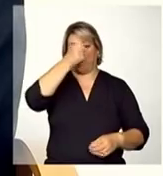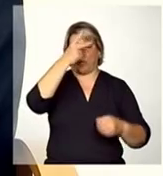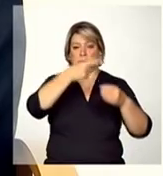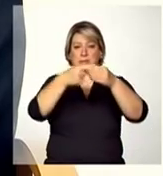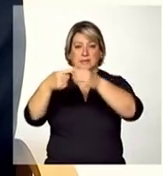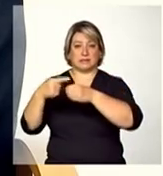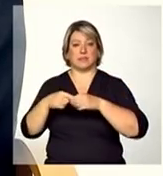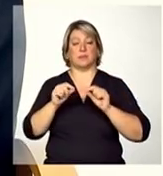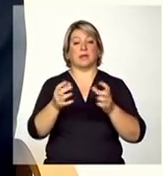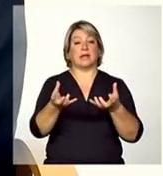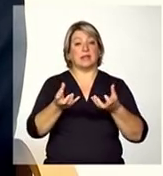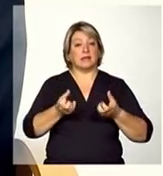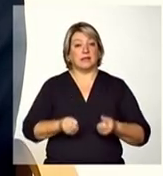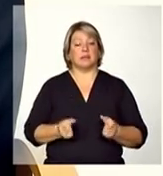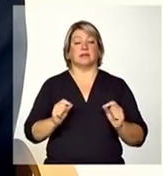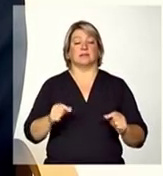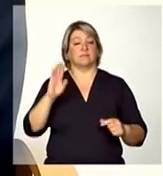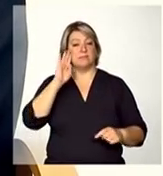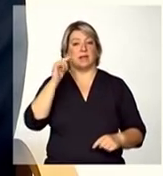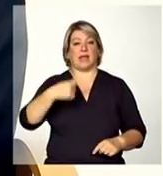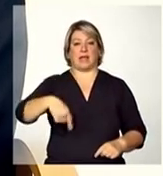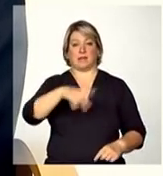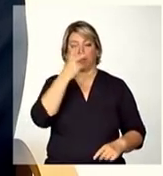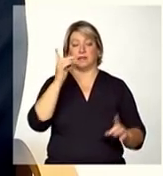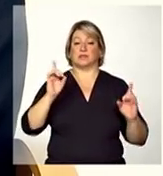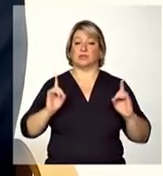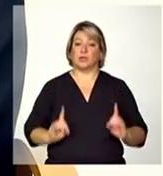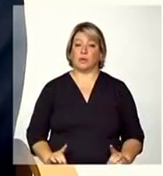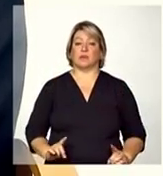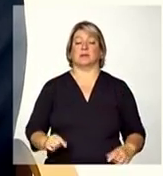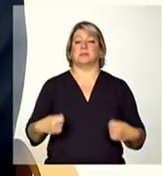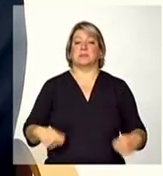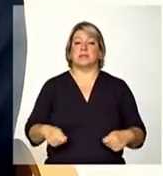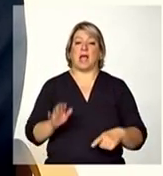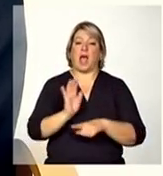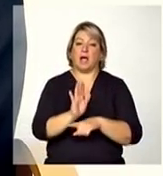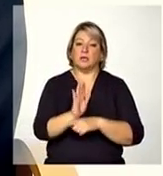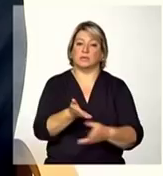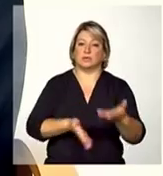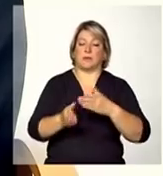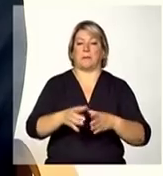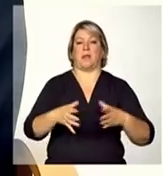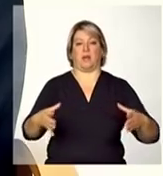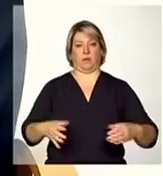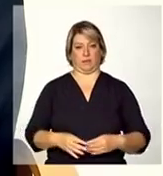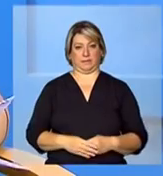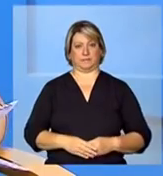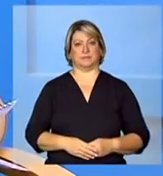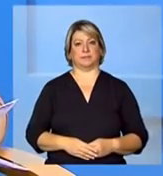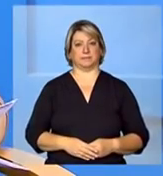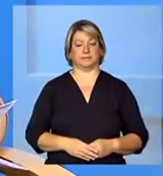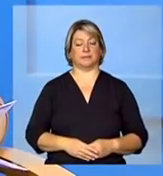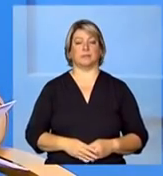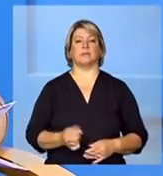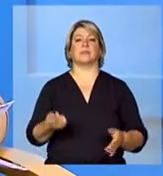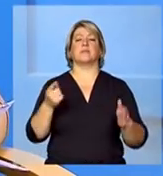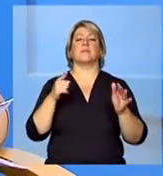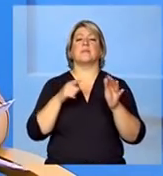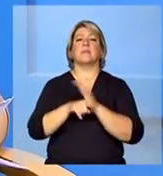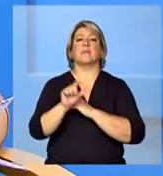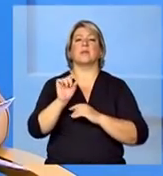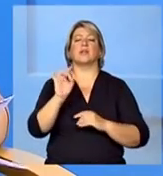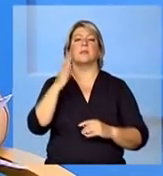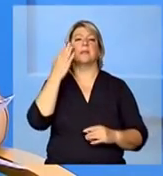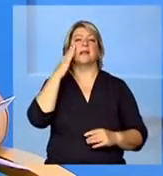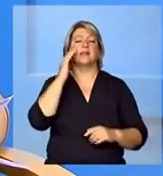acolher necessariamente essas pessoas que necessitam desse apoio integral maior Então só para a gente ter uma leitura exata